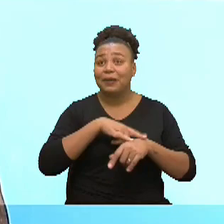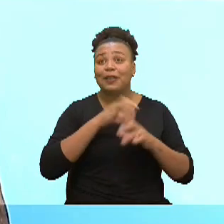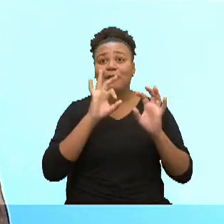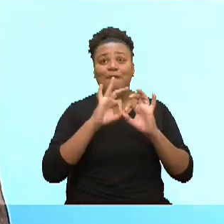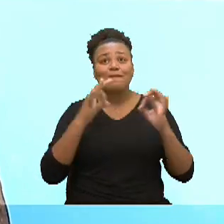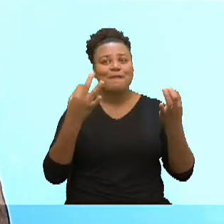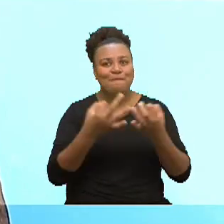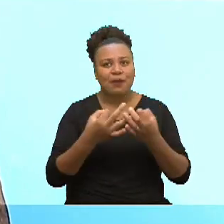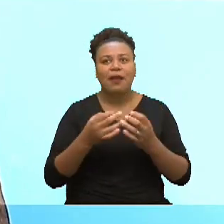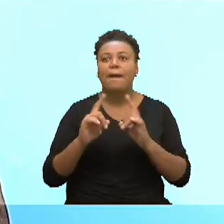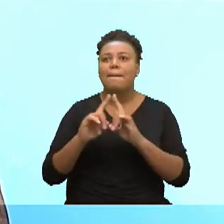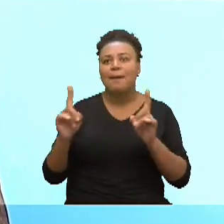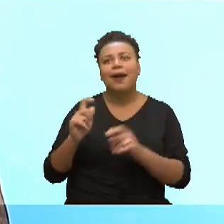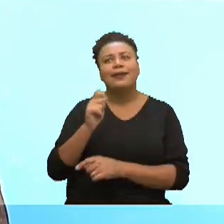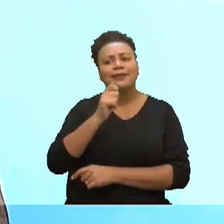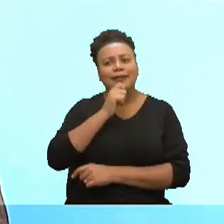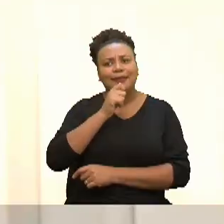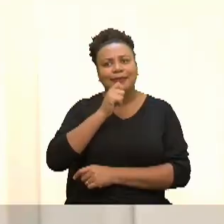Exato! Mas ainda há